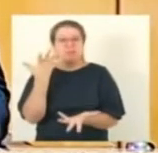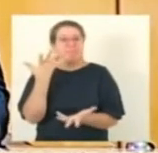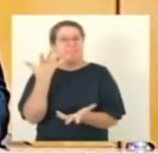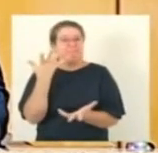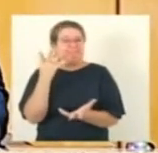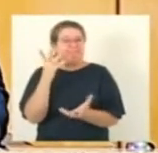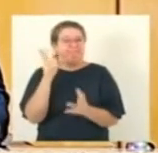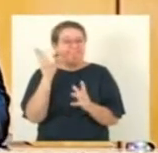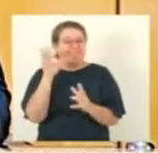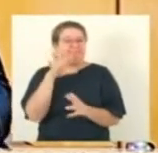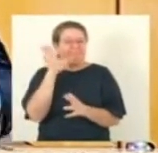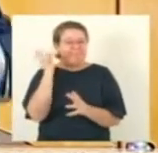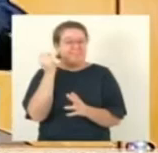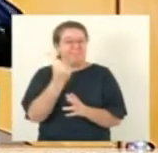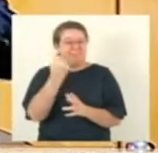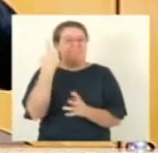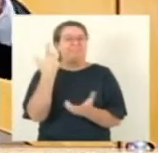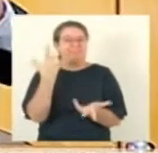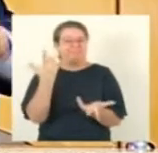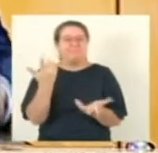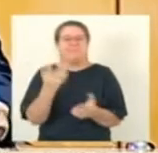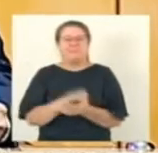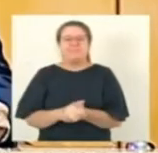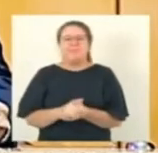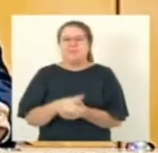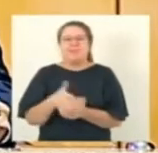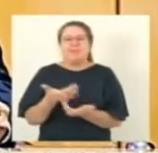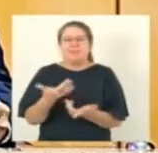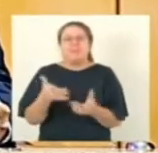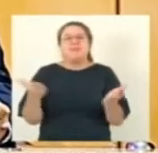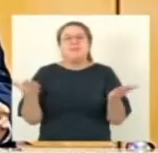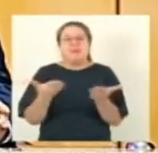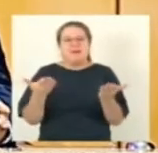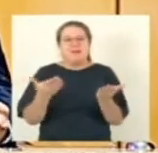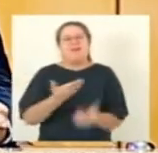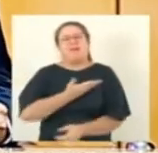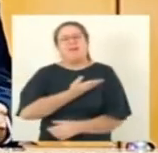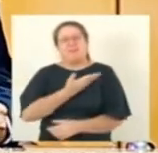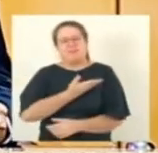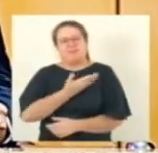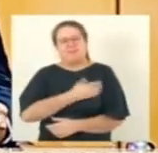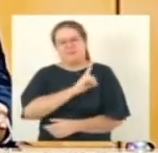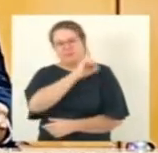vale mas o doutorino é beijo amigo tá bom